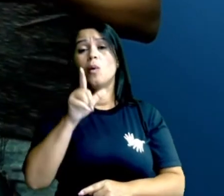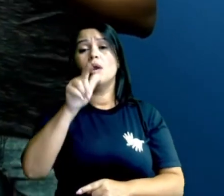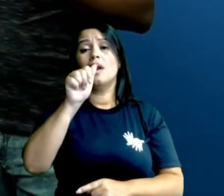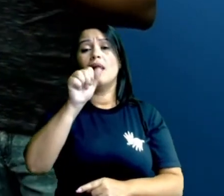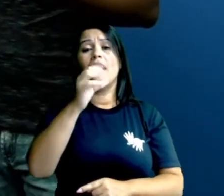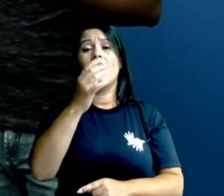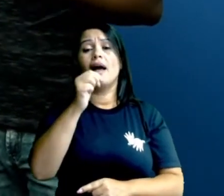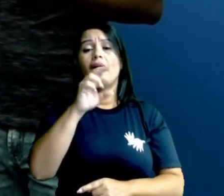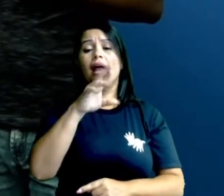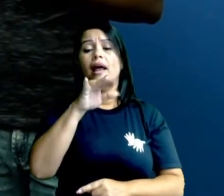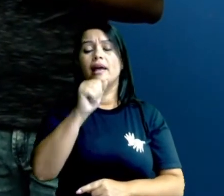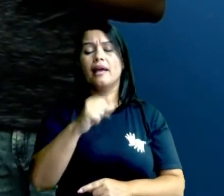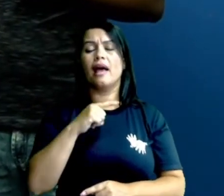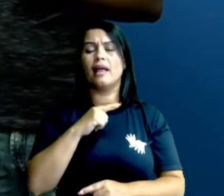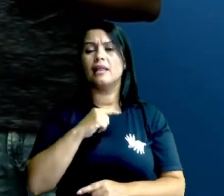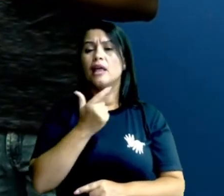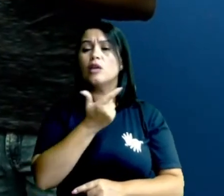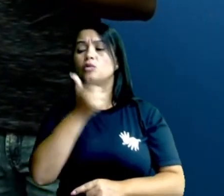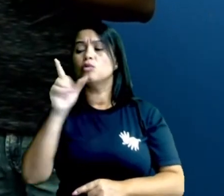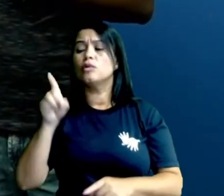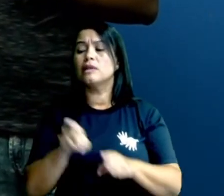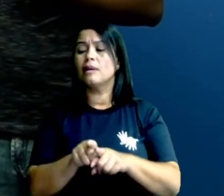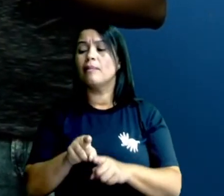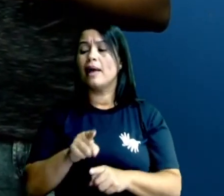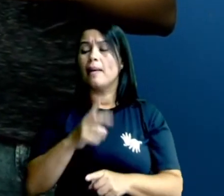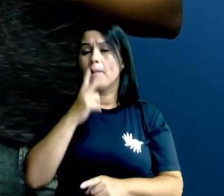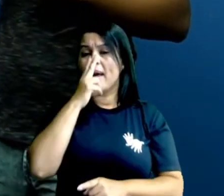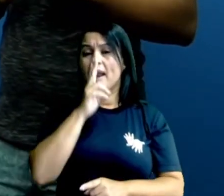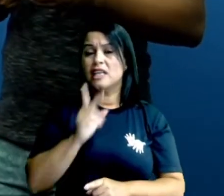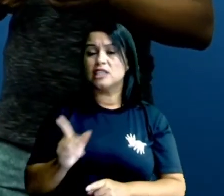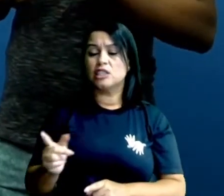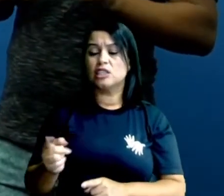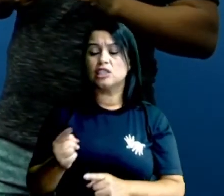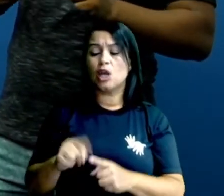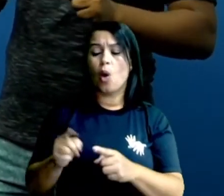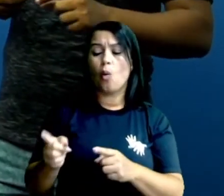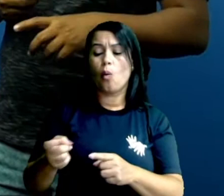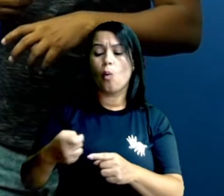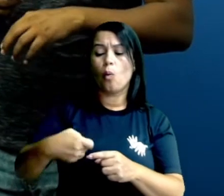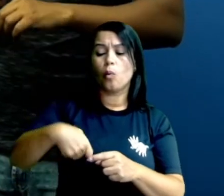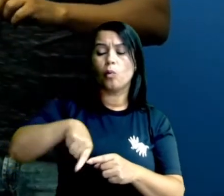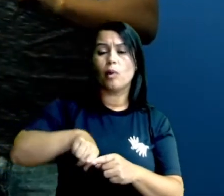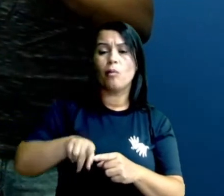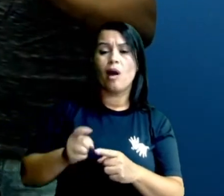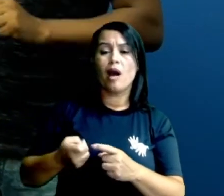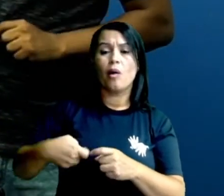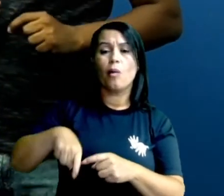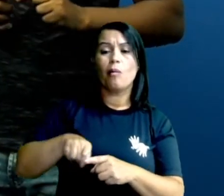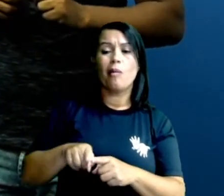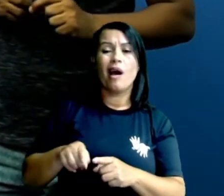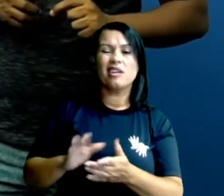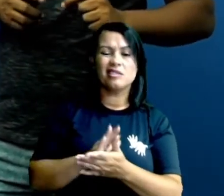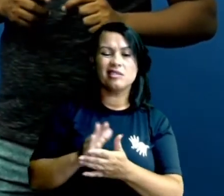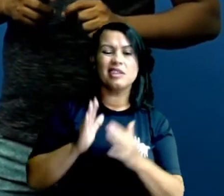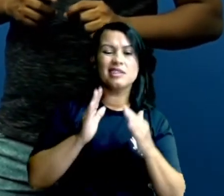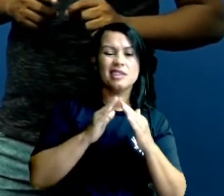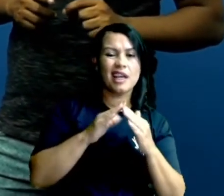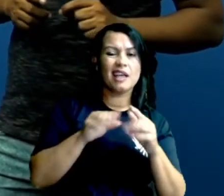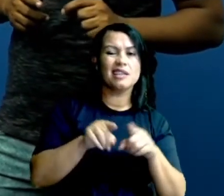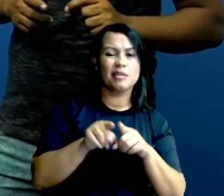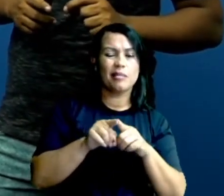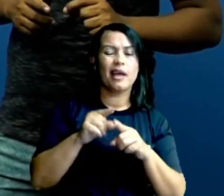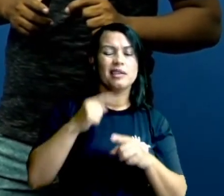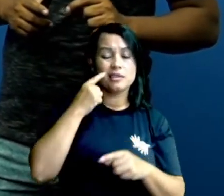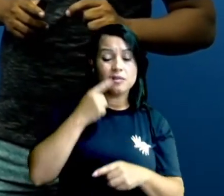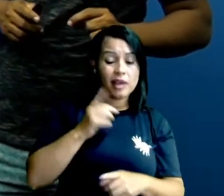os diplópodes são os piores de cobra ou emboais, que a gente, de vez ou outra, acha lá andando pelo chão do quintal.